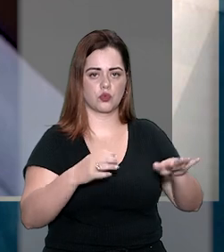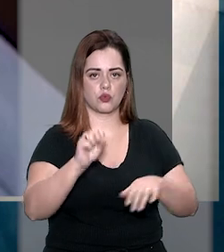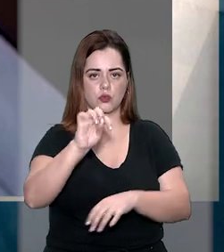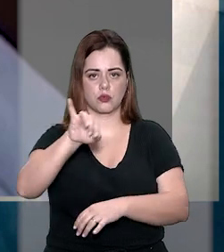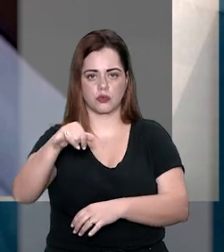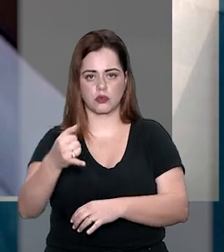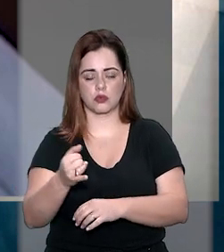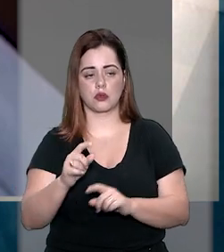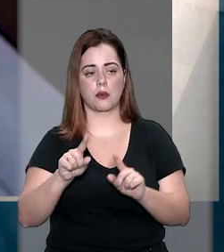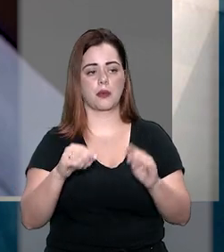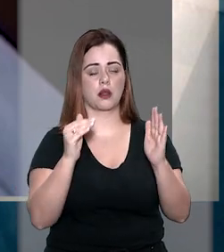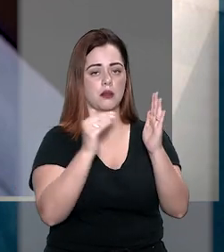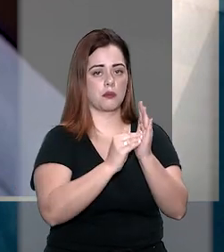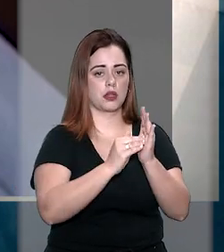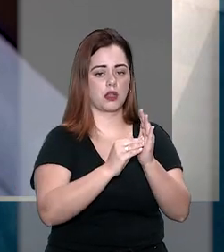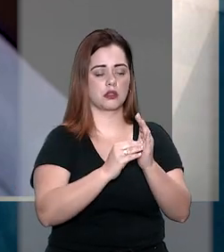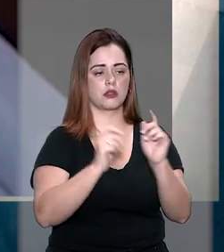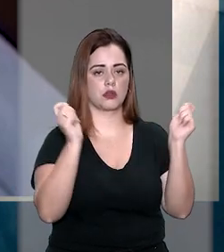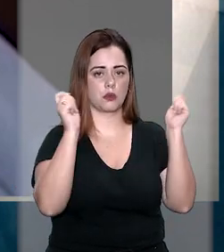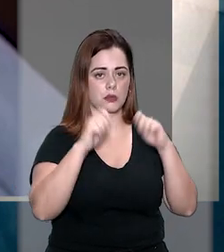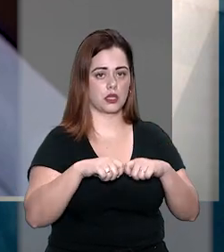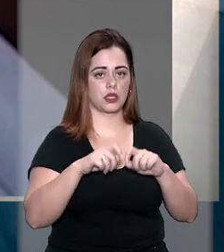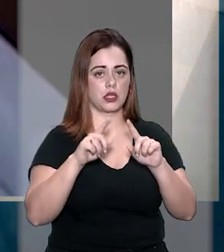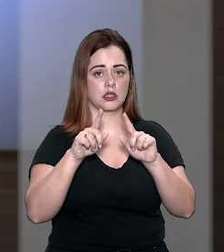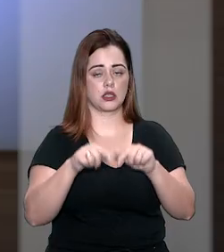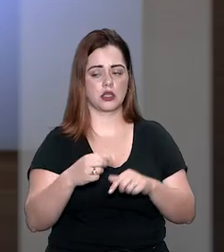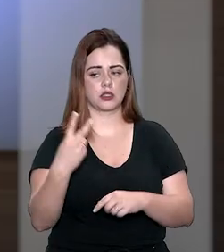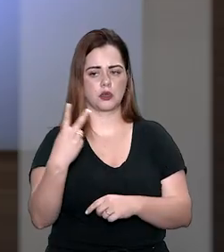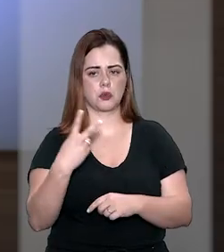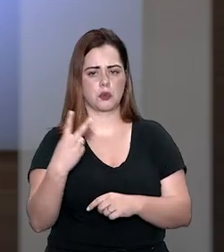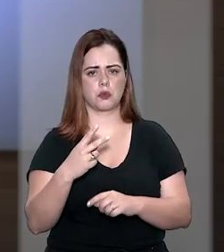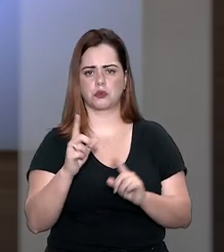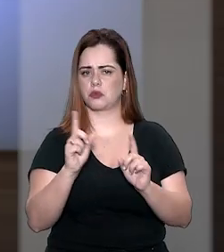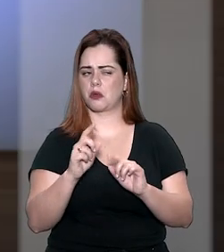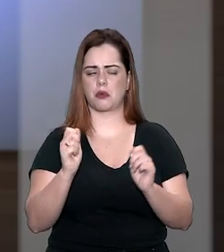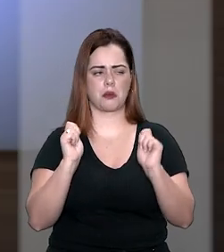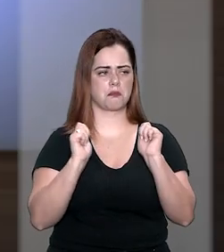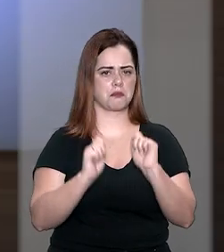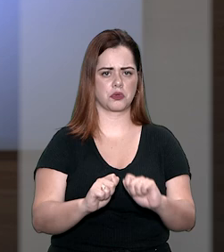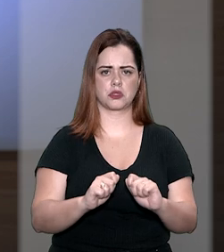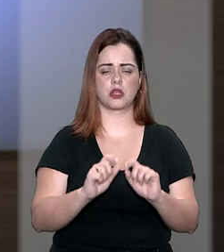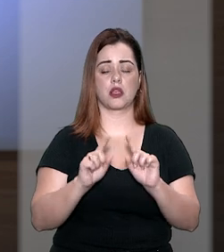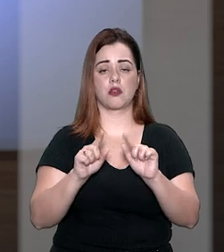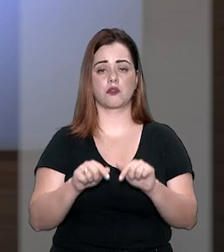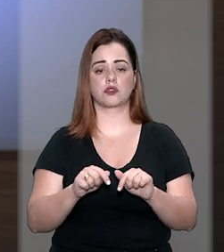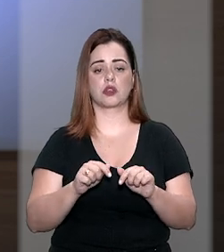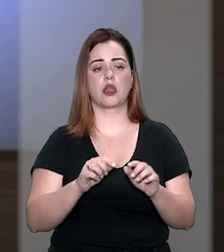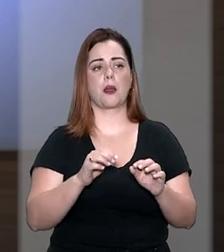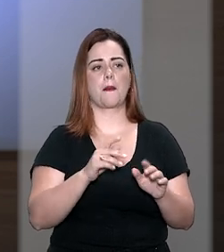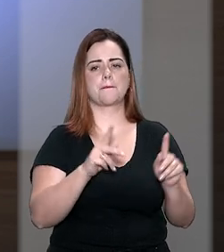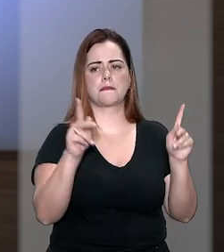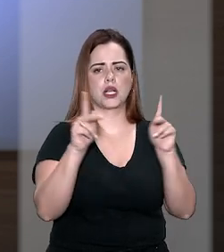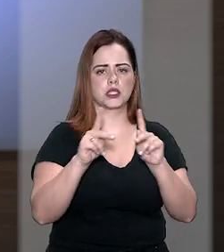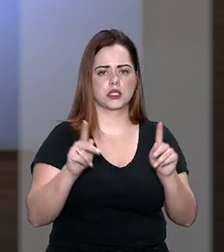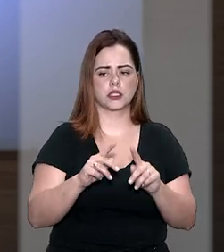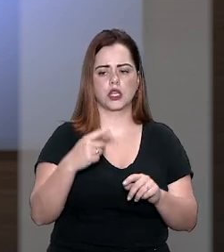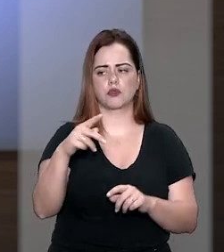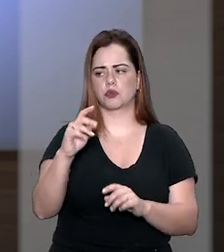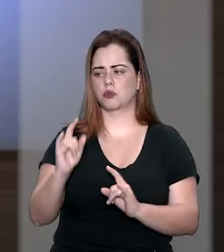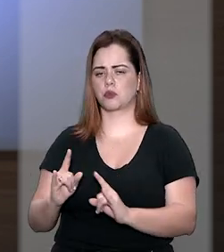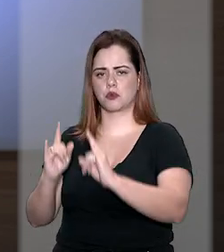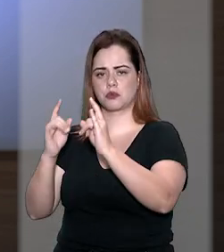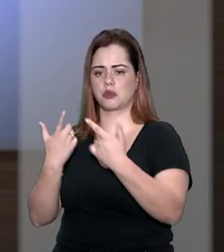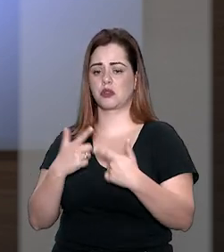STJ sobre a limitação dessa competência, segundo a qual não é possível a sujeição passiva do proprietário